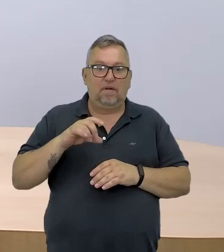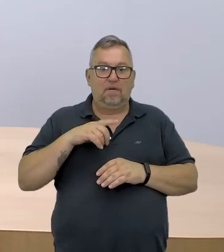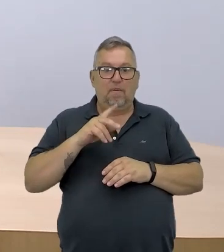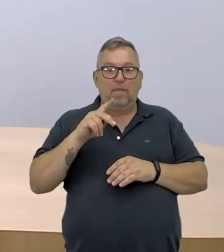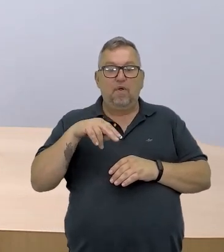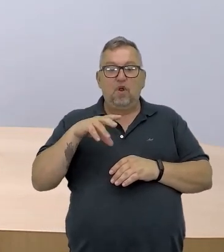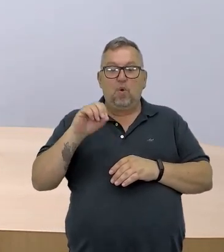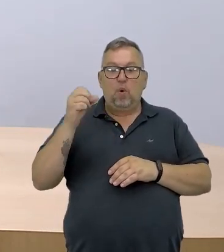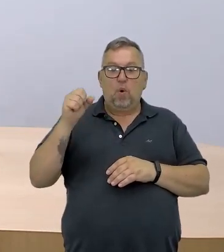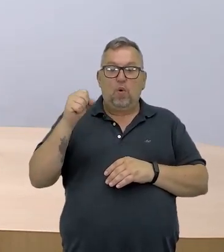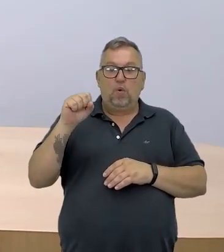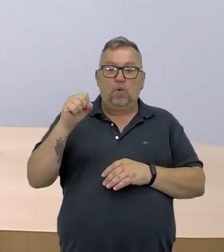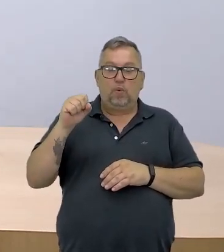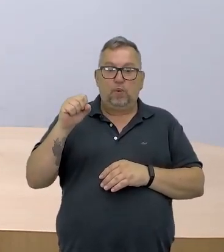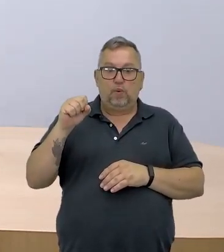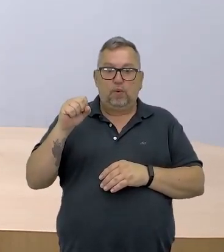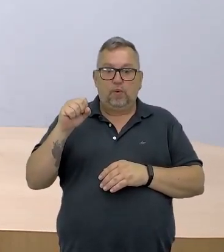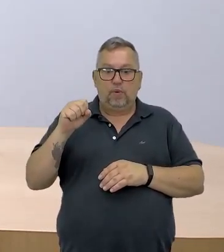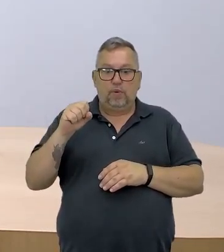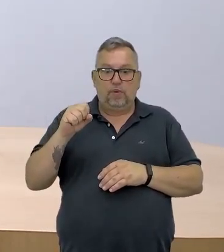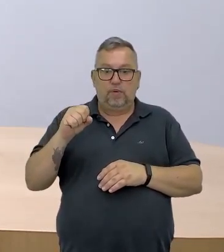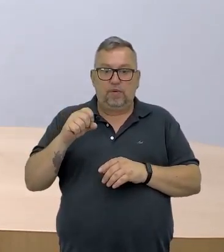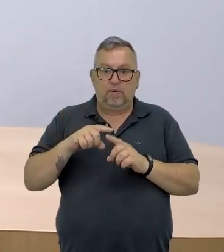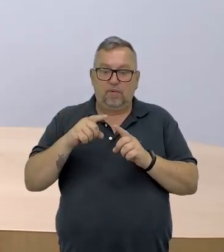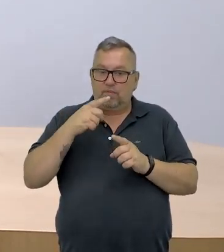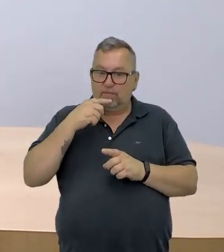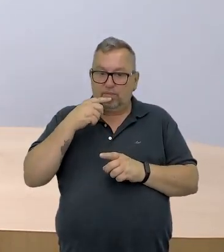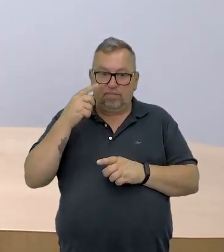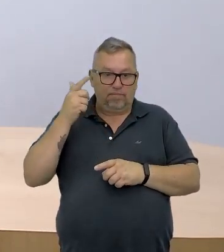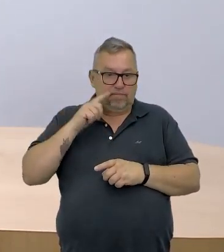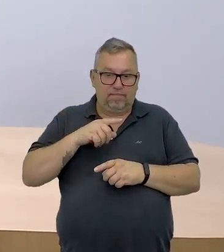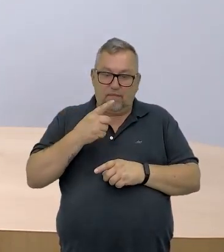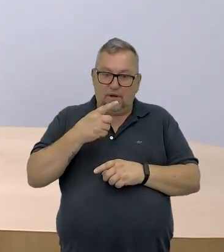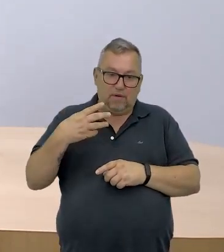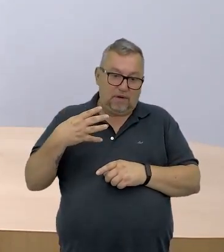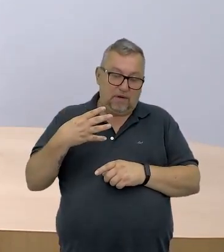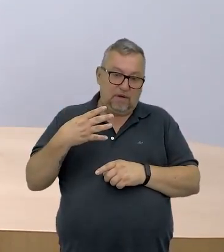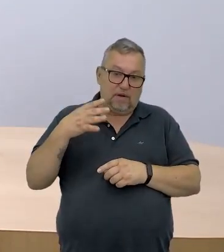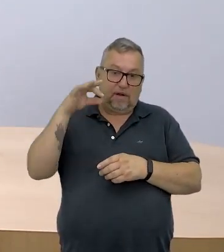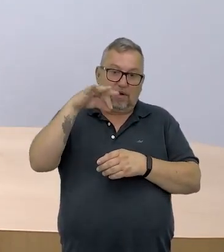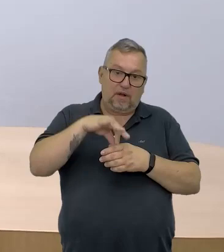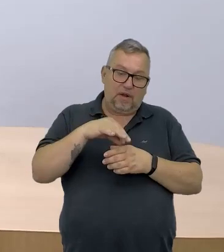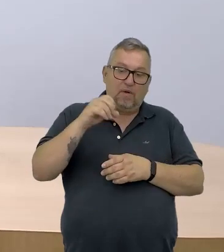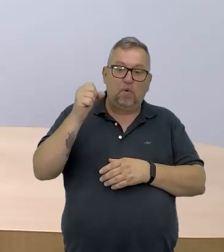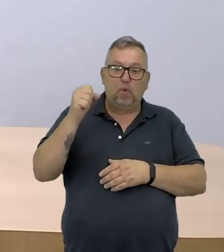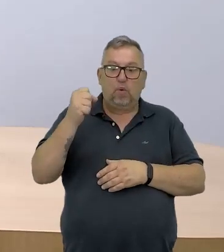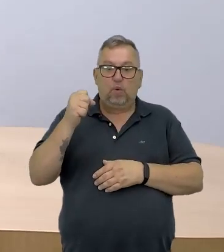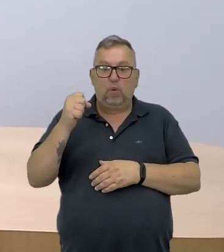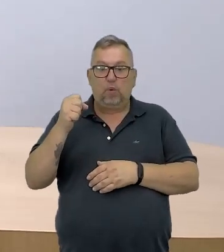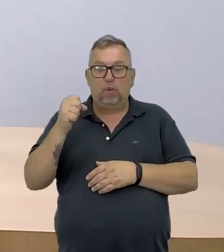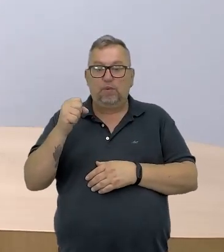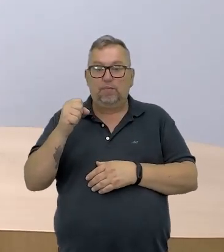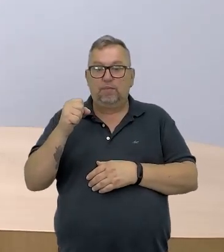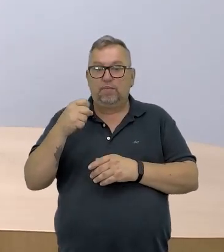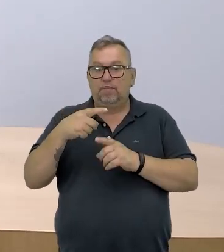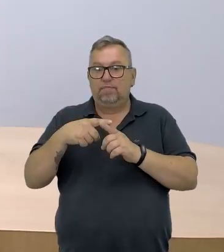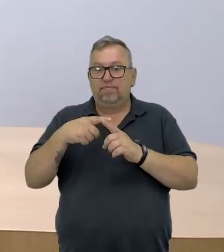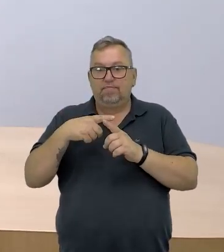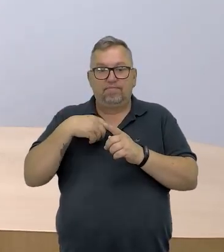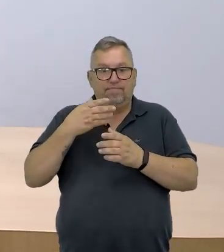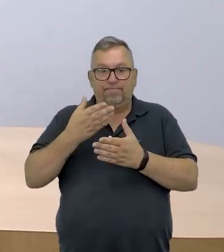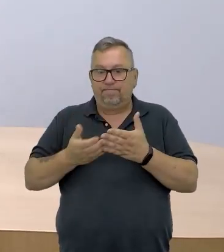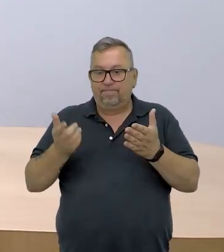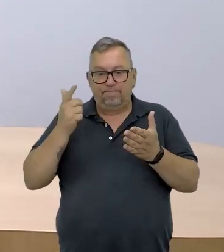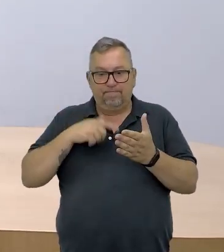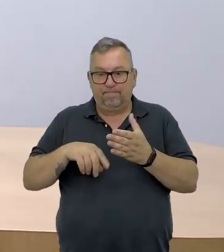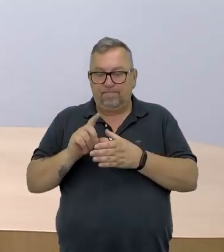pino 8 na programação, o fio vermelho não pode estar no 13. Ele tem que estar no pino 8, porque senão não vai